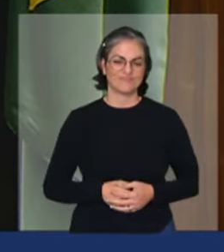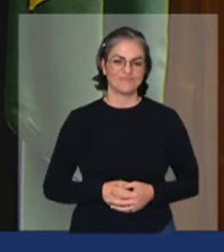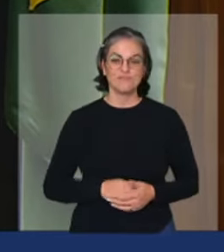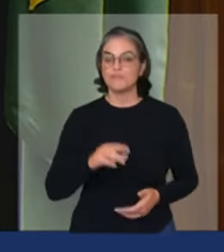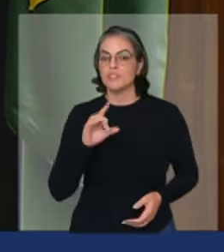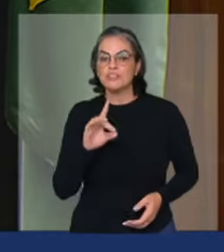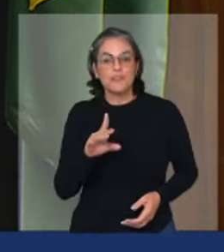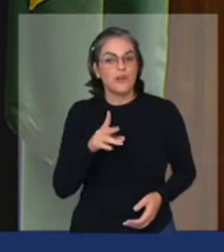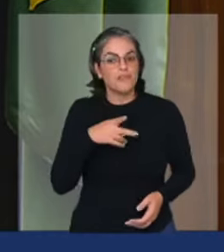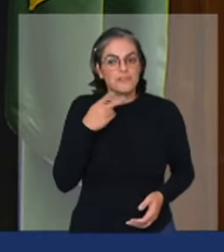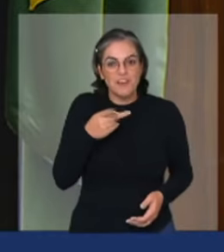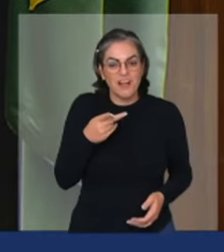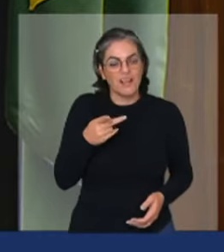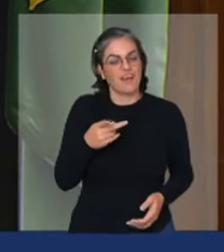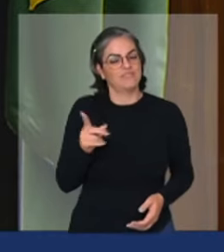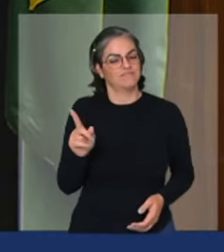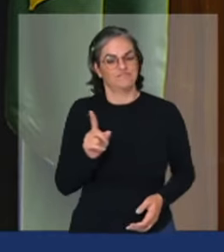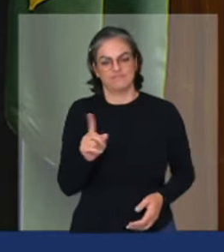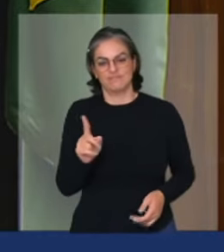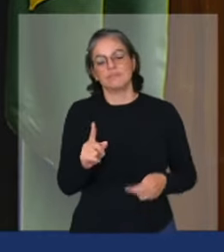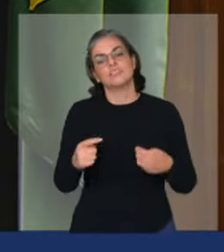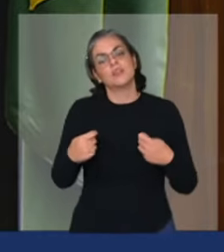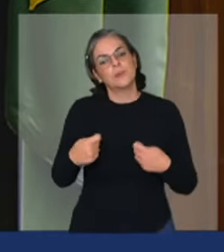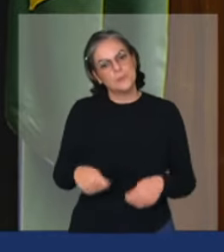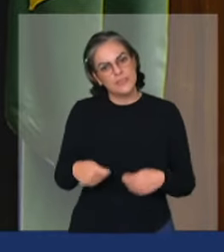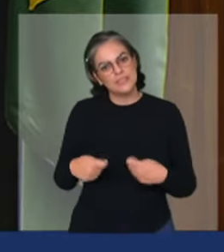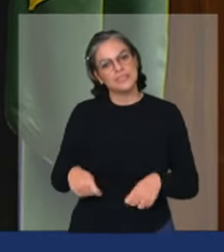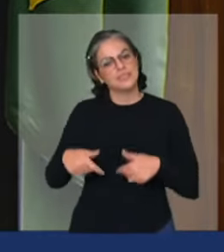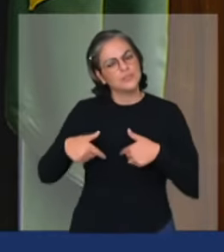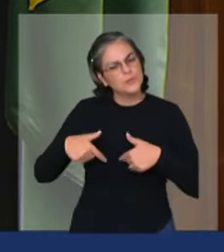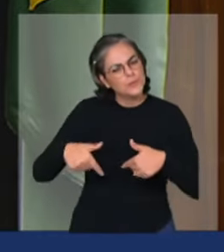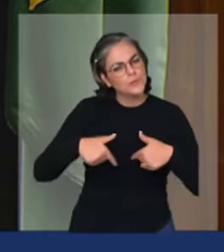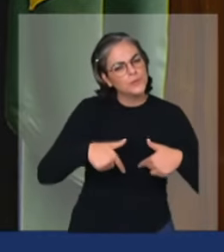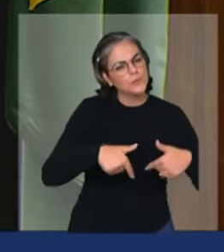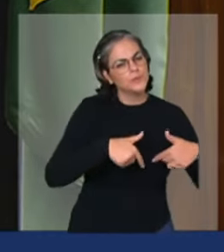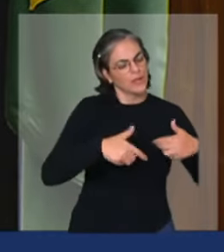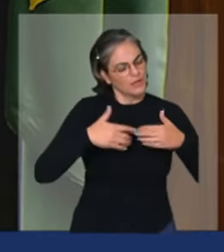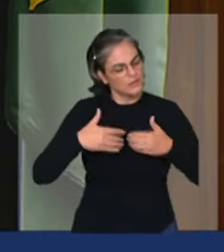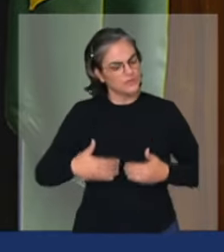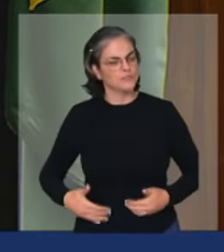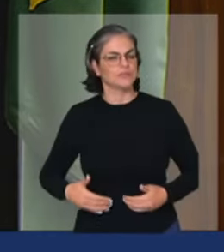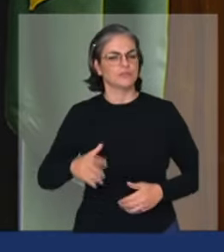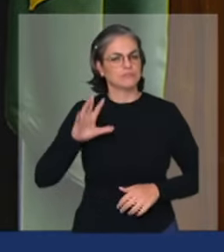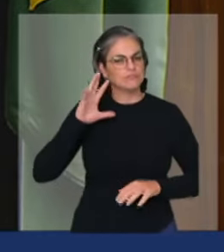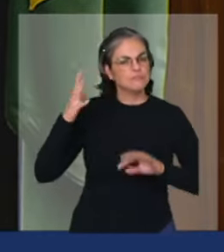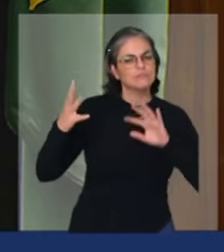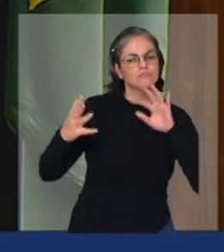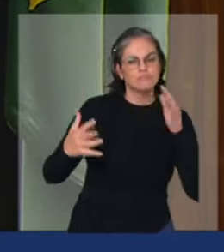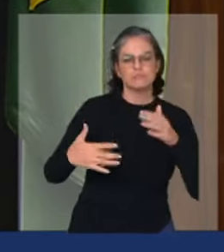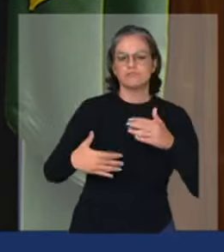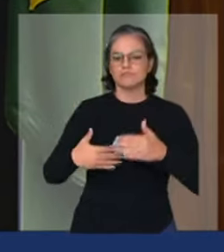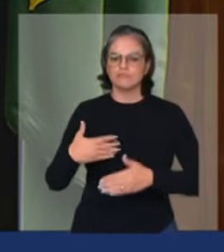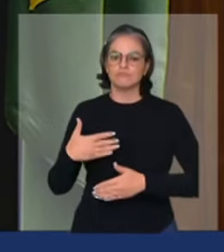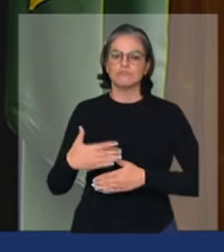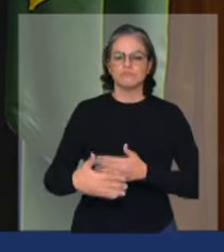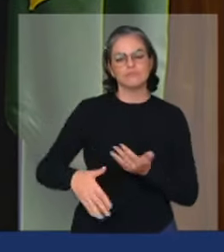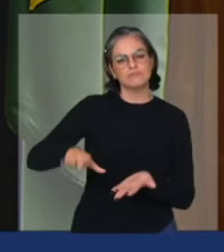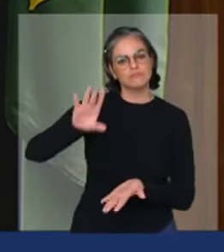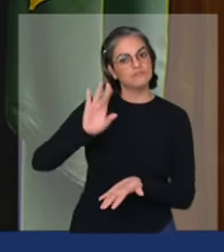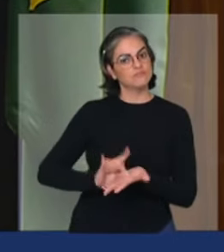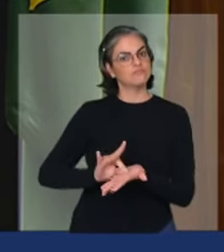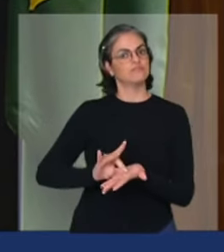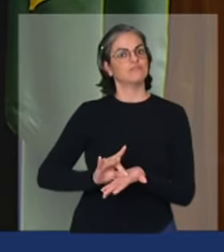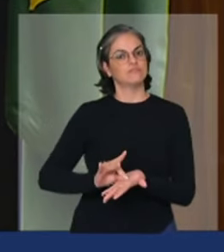reconhecimento mas adotar medidas ter atitude para que isso se materialize